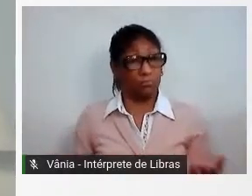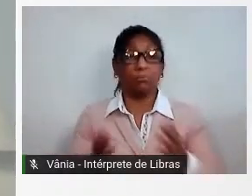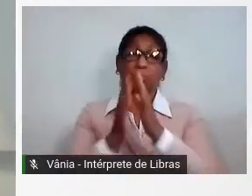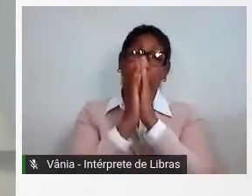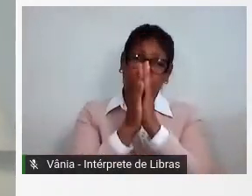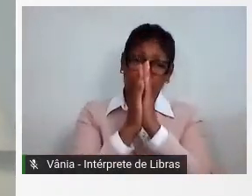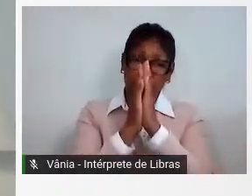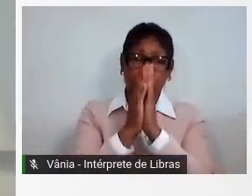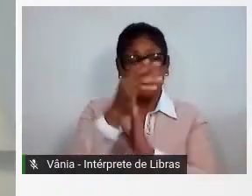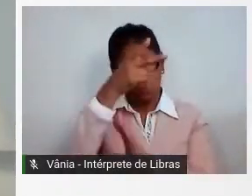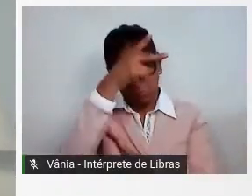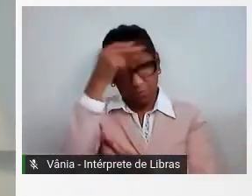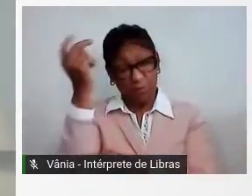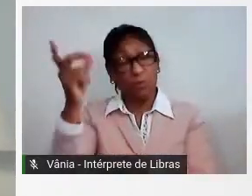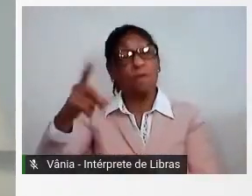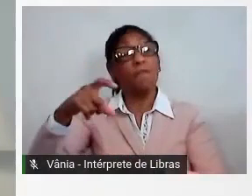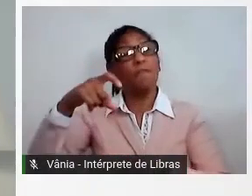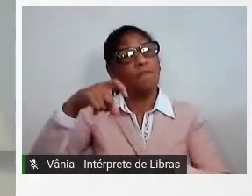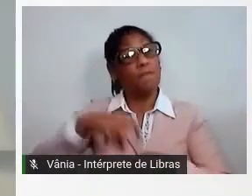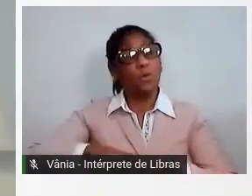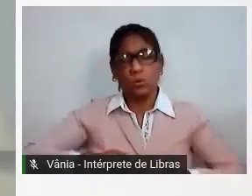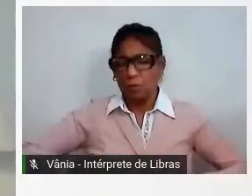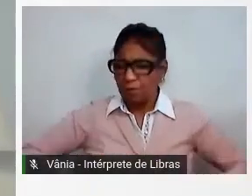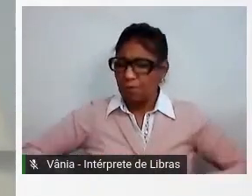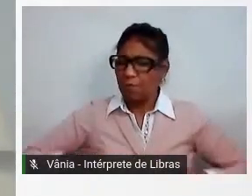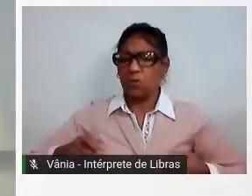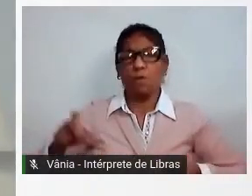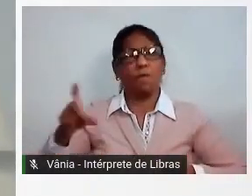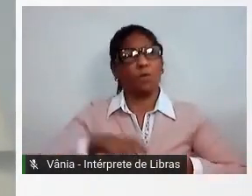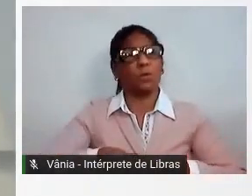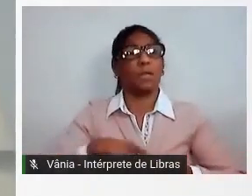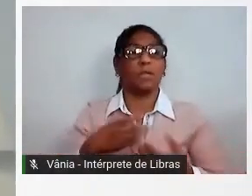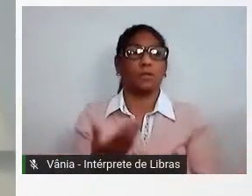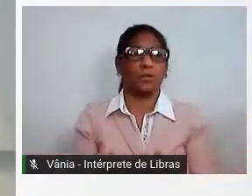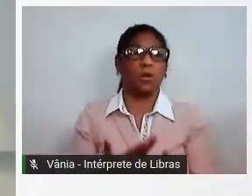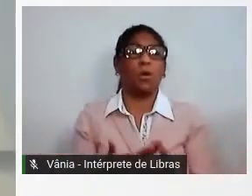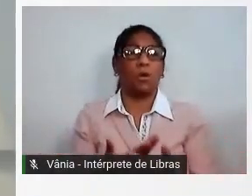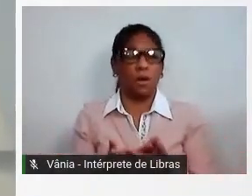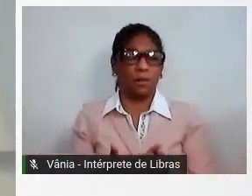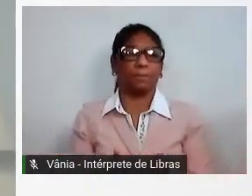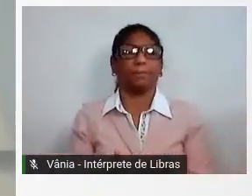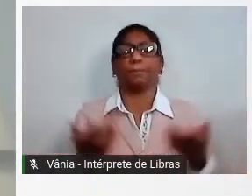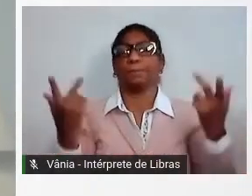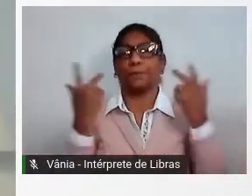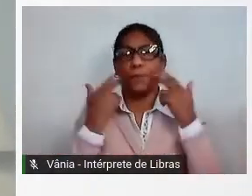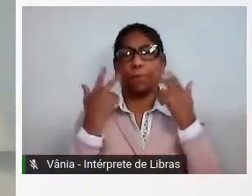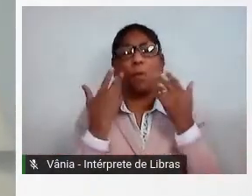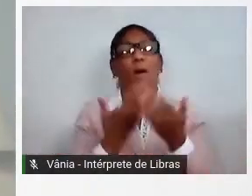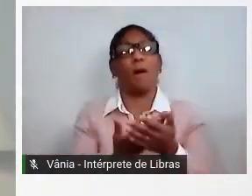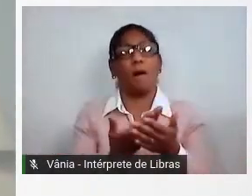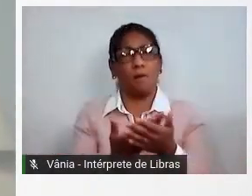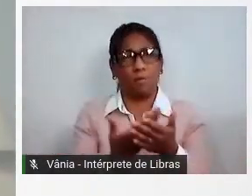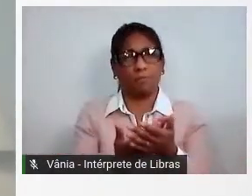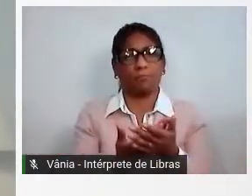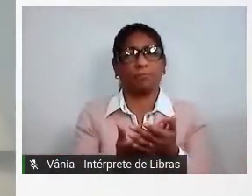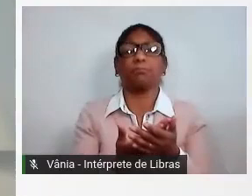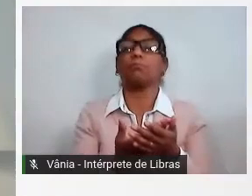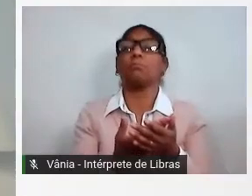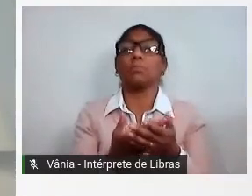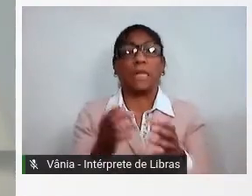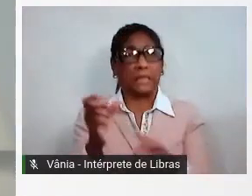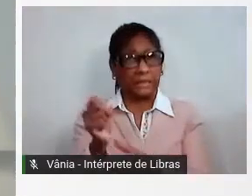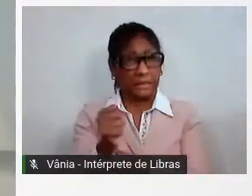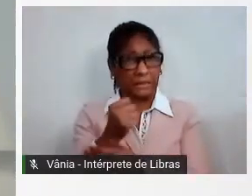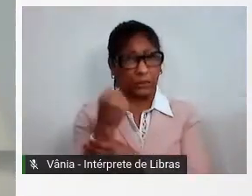prefeitos que façam o esforço que tiverem que fazer para viabilizar o retorno às aulas de forma segura